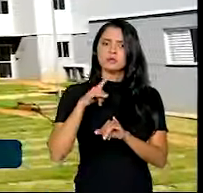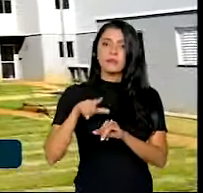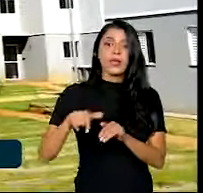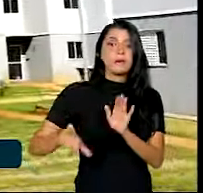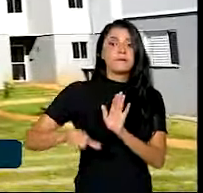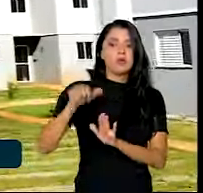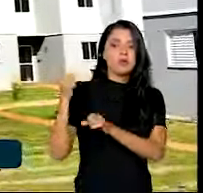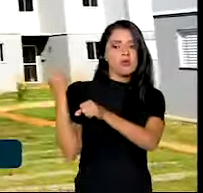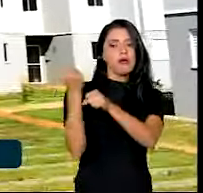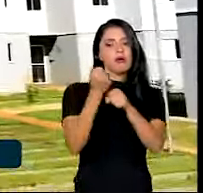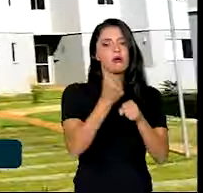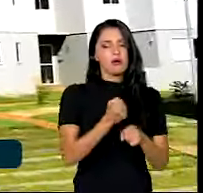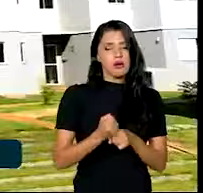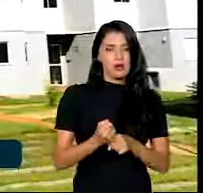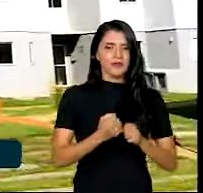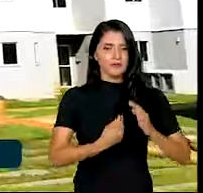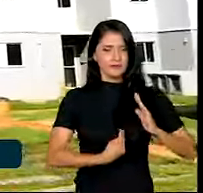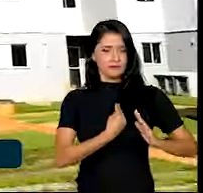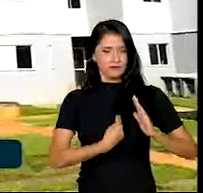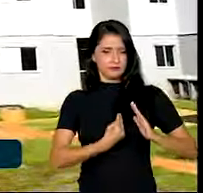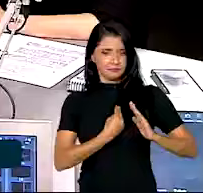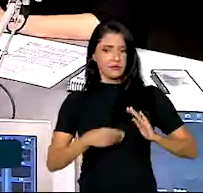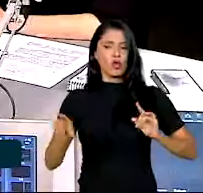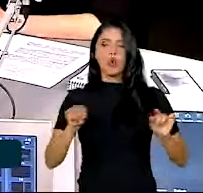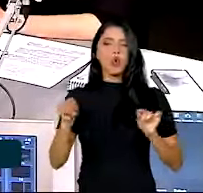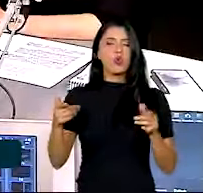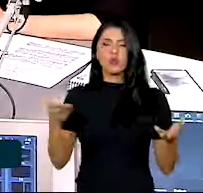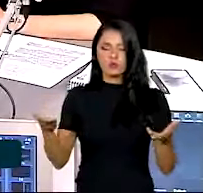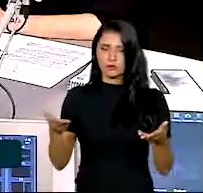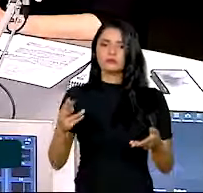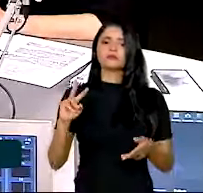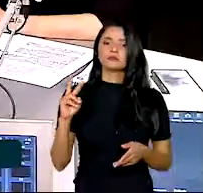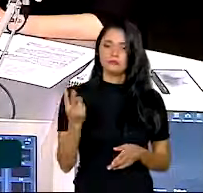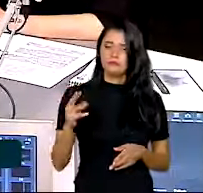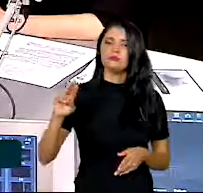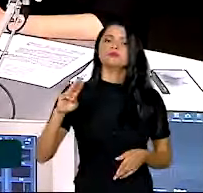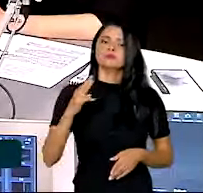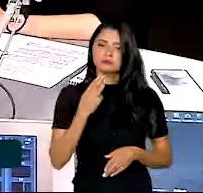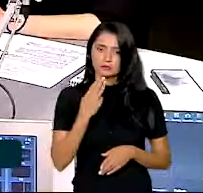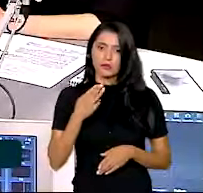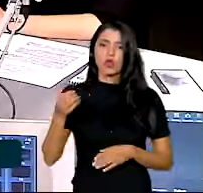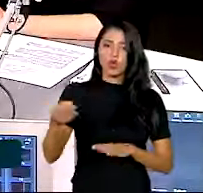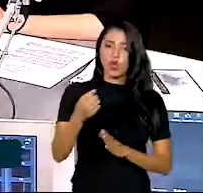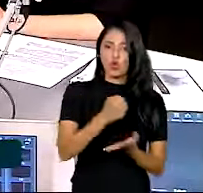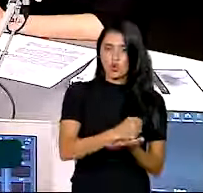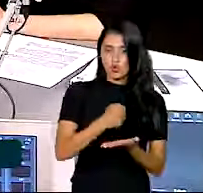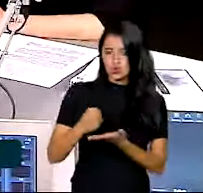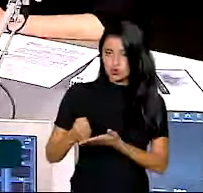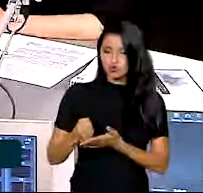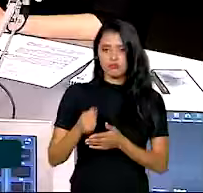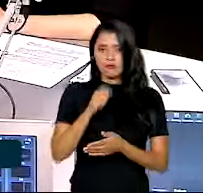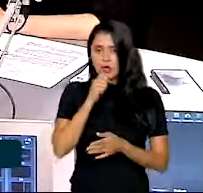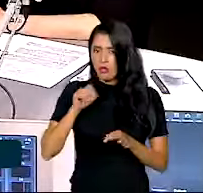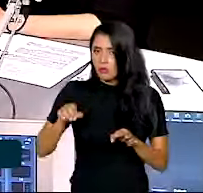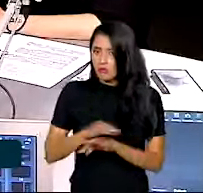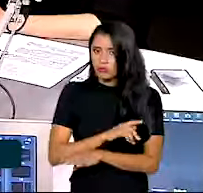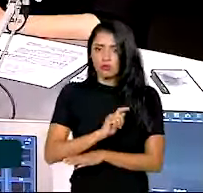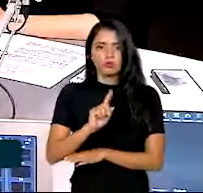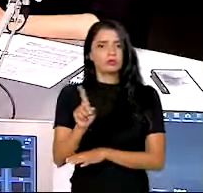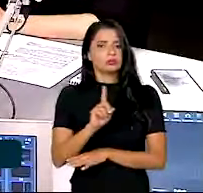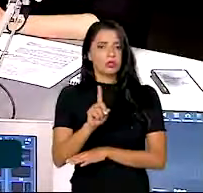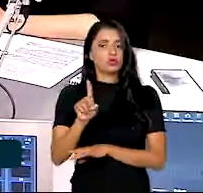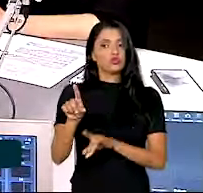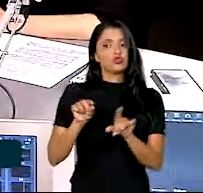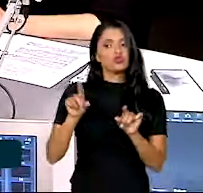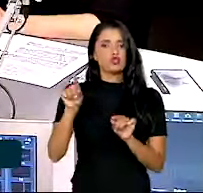primeiras obras do Minha Casa Minha Vida. Serão 2 milhões de novos contratos, mas ainda não foram firmados, foi feita a